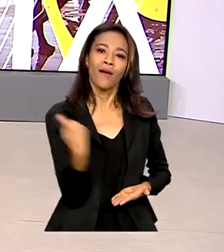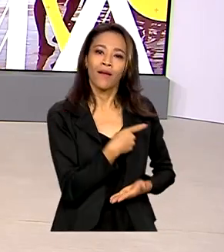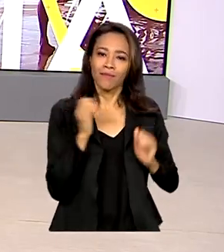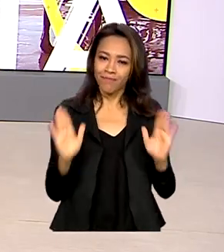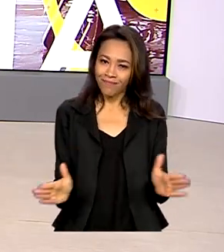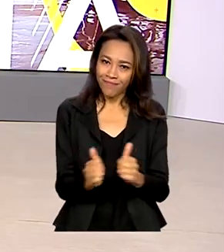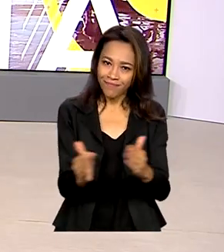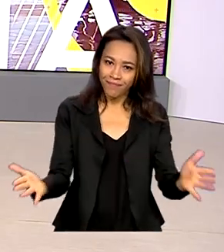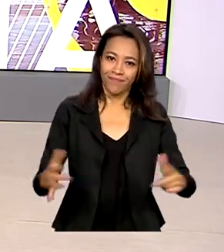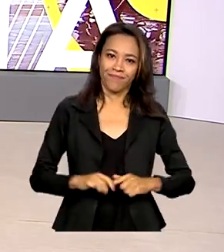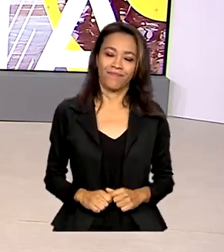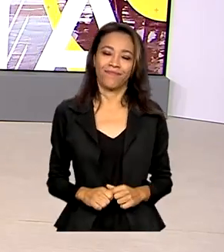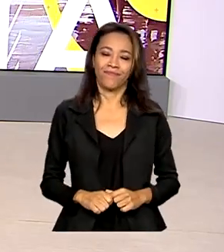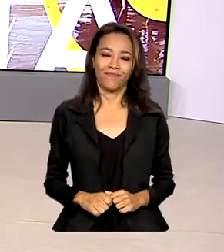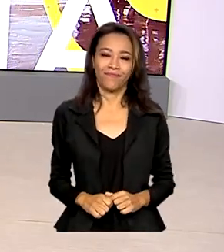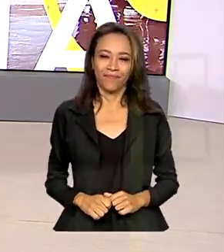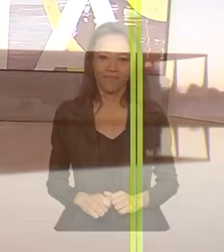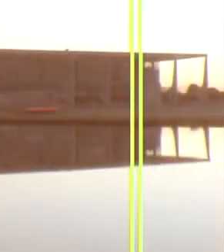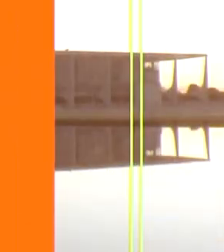Brasil em Dia já está no ar.